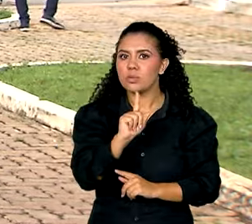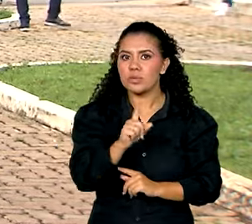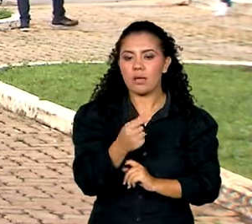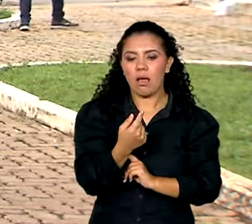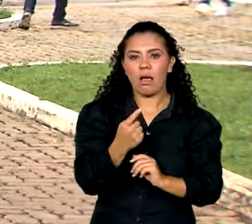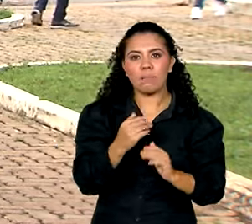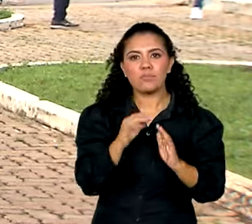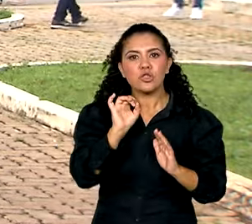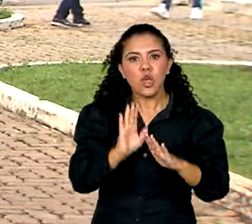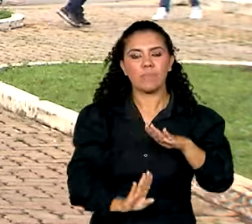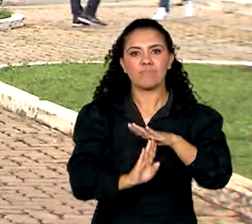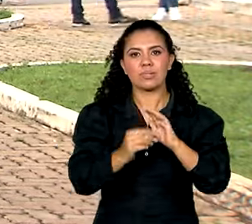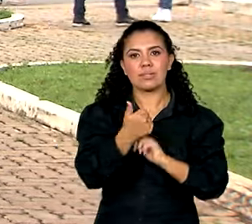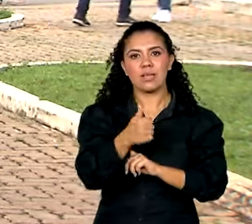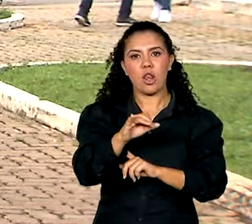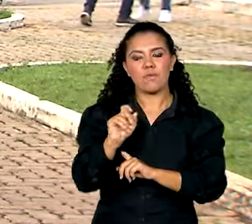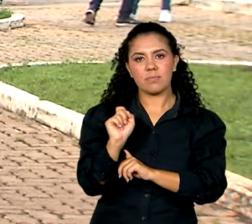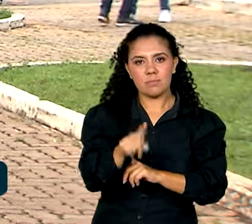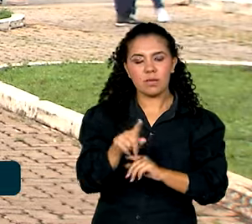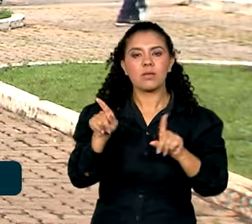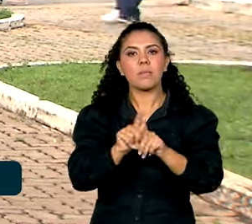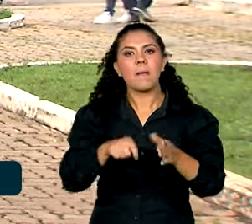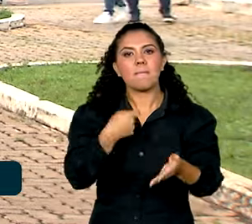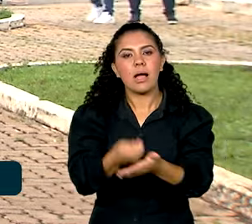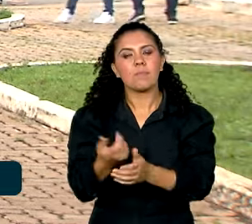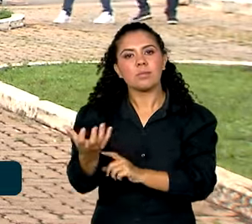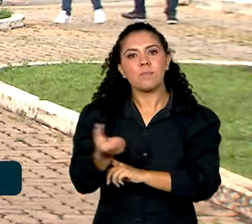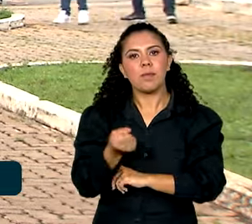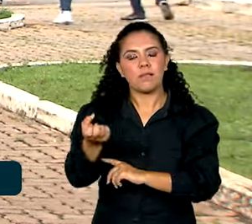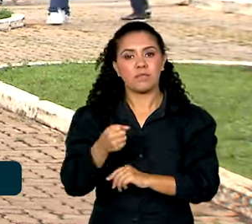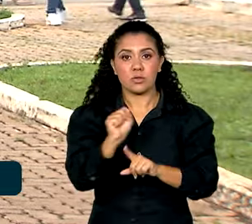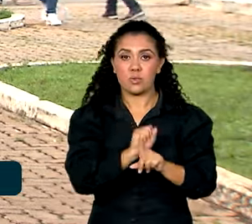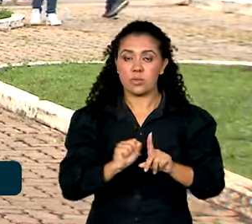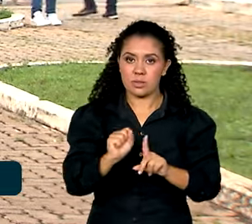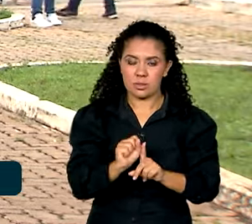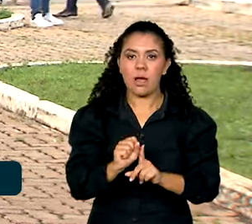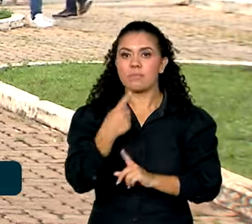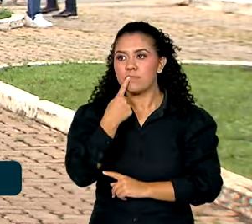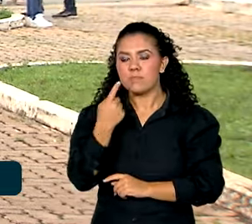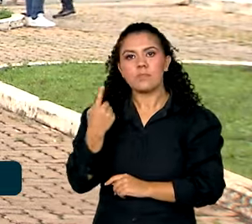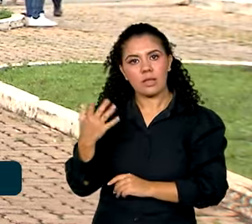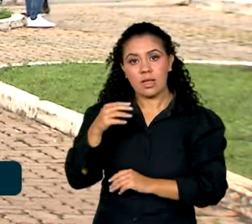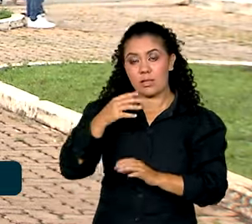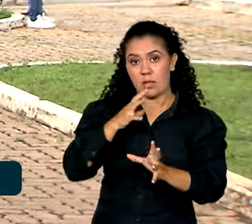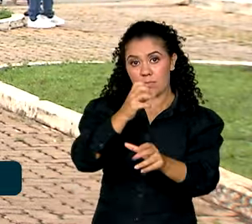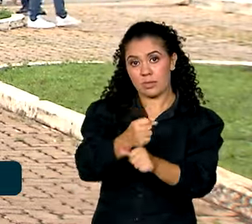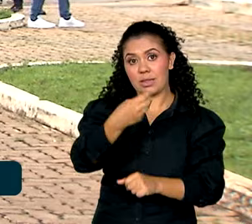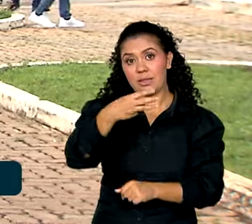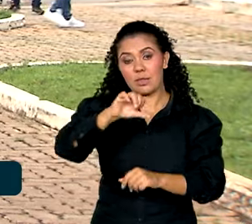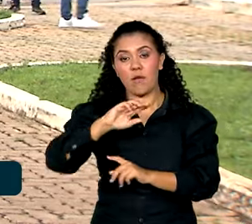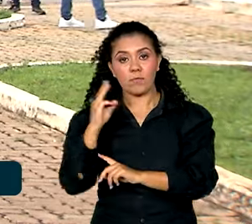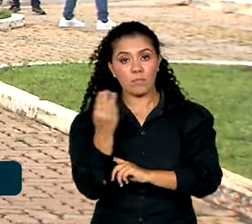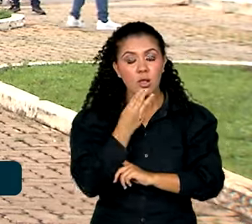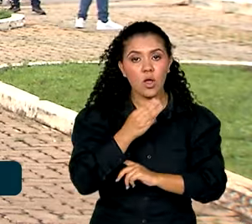órgão é responsável pela concessão e pagamento de benefícios sociais. Atualmente, 39 milhões e 300